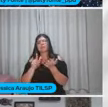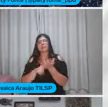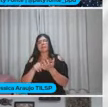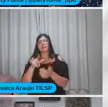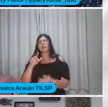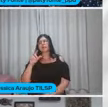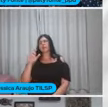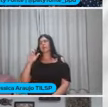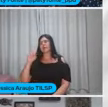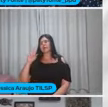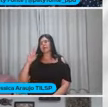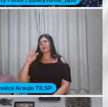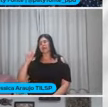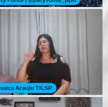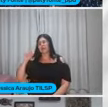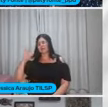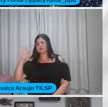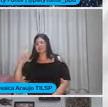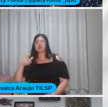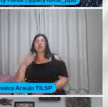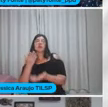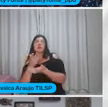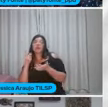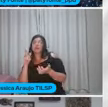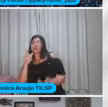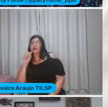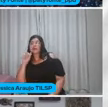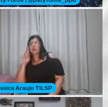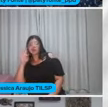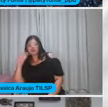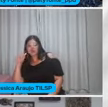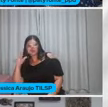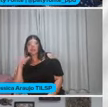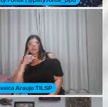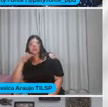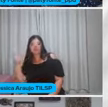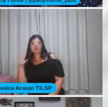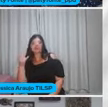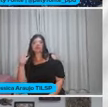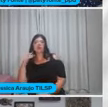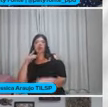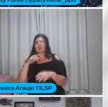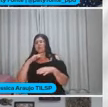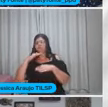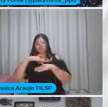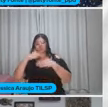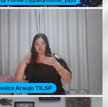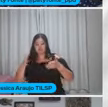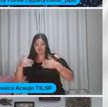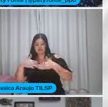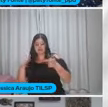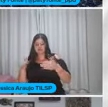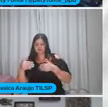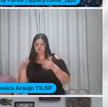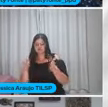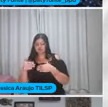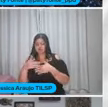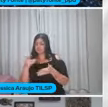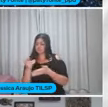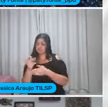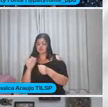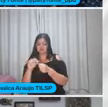Cartolina O outro lado usado Reaproveitar papel de caixas E eles fazem desenhos maravilhosos Então